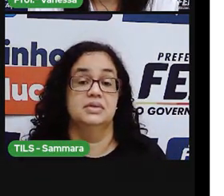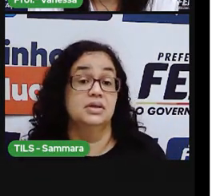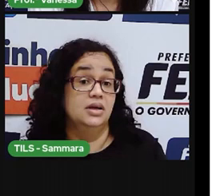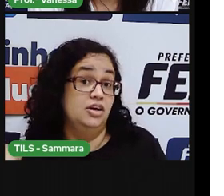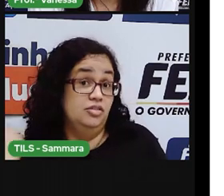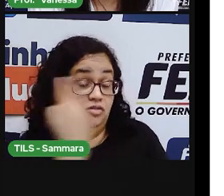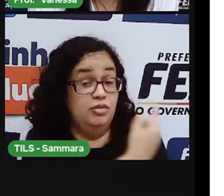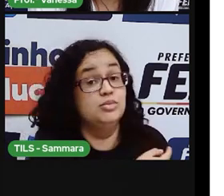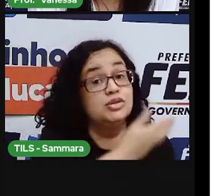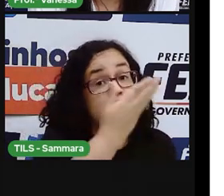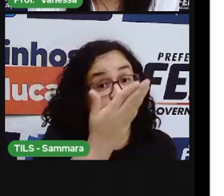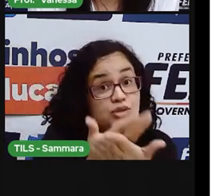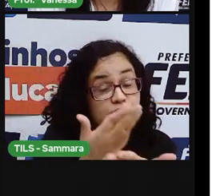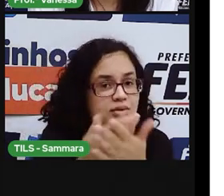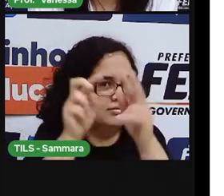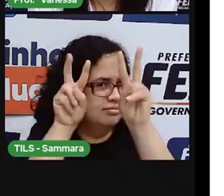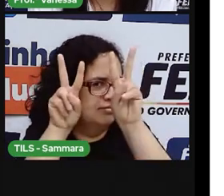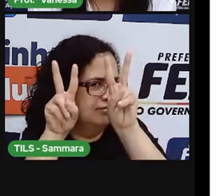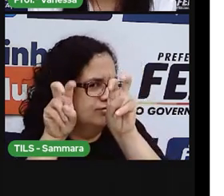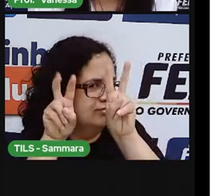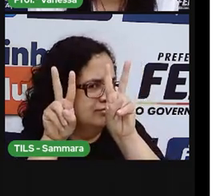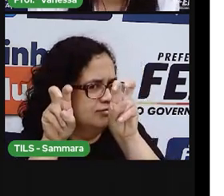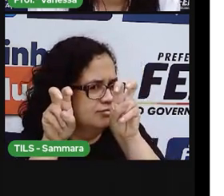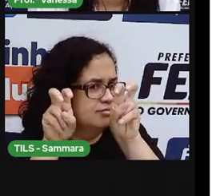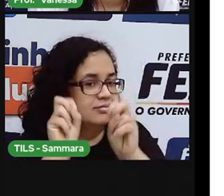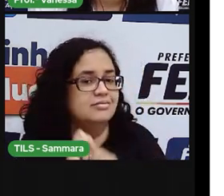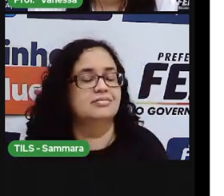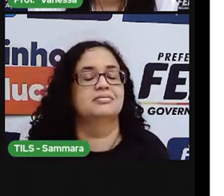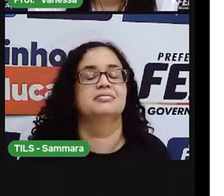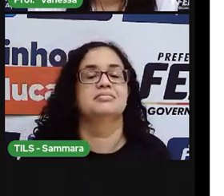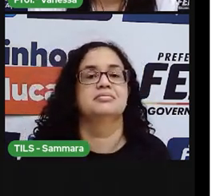E vamos estudar sobre...